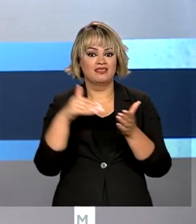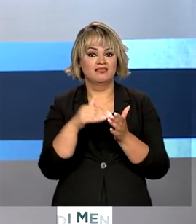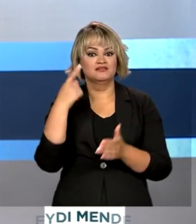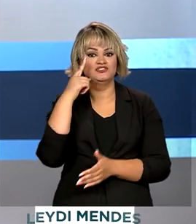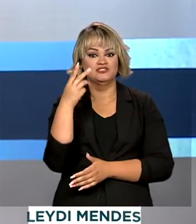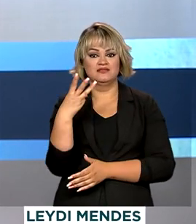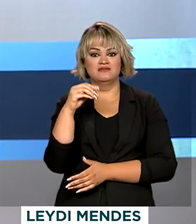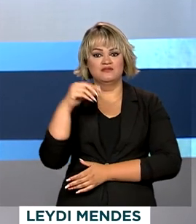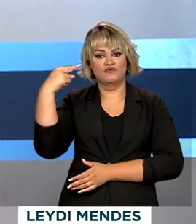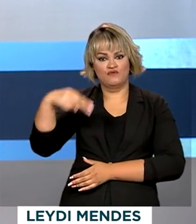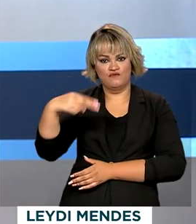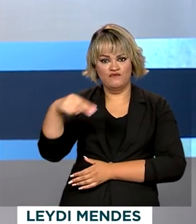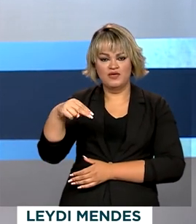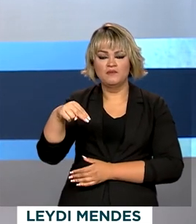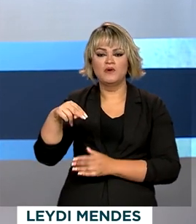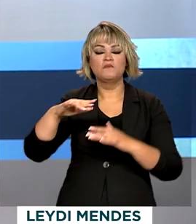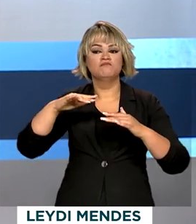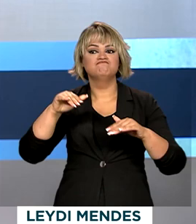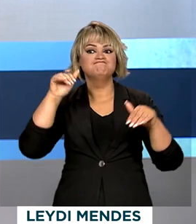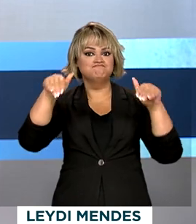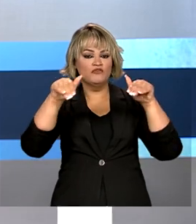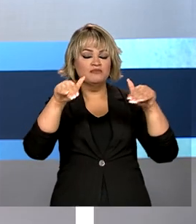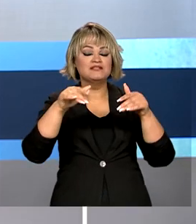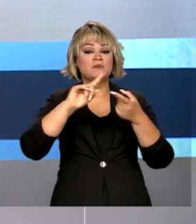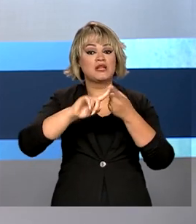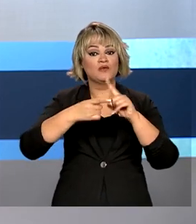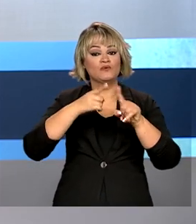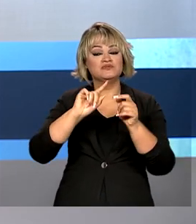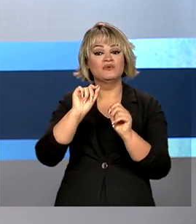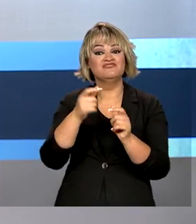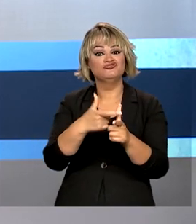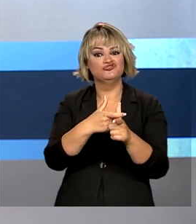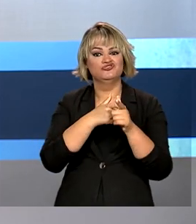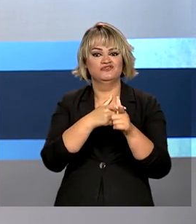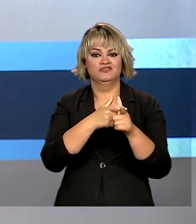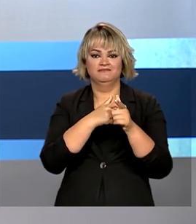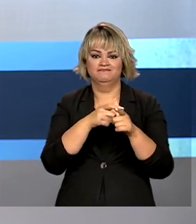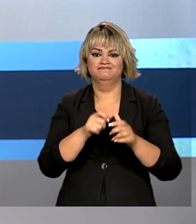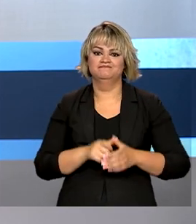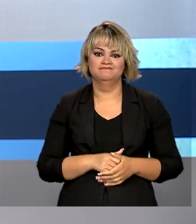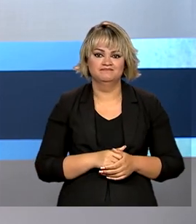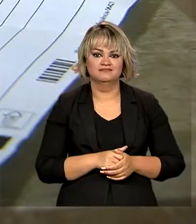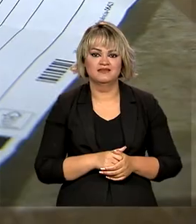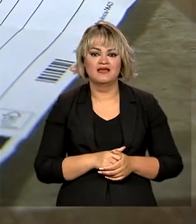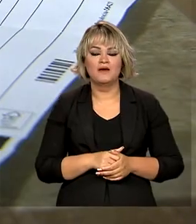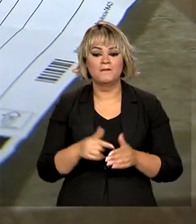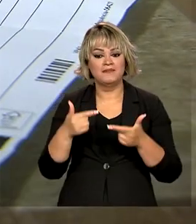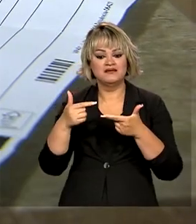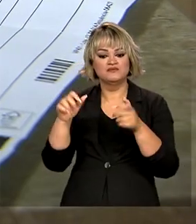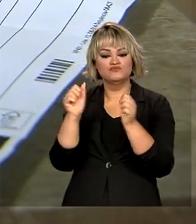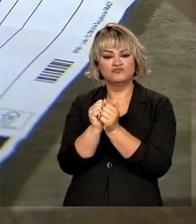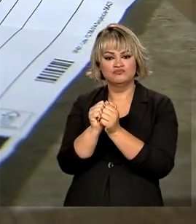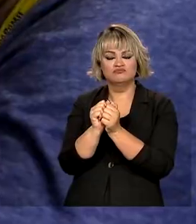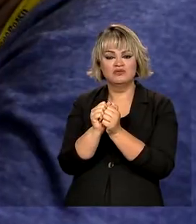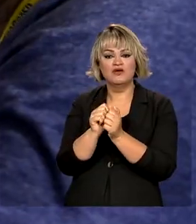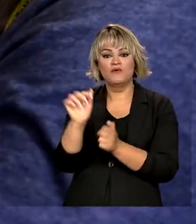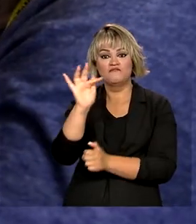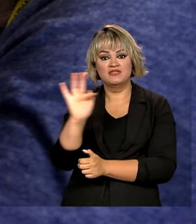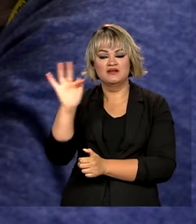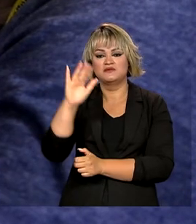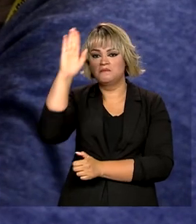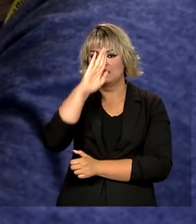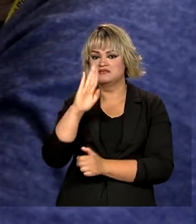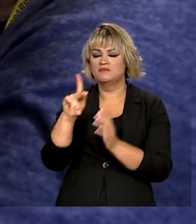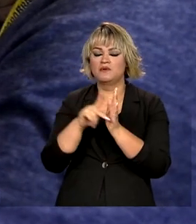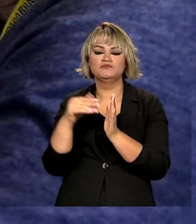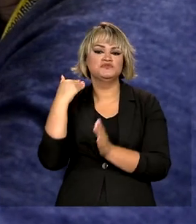30 de novembro o Mutirão de Negociação de Dívidas e Orientação Financeira. Uma ação conjunta da Federação Brasileira